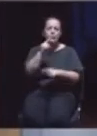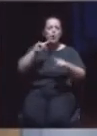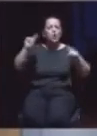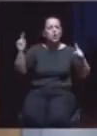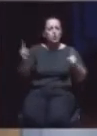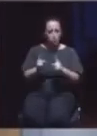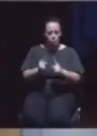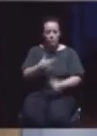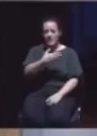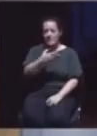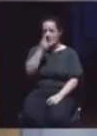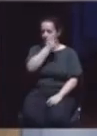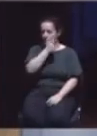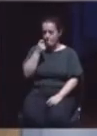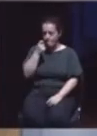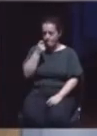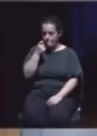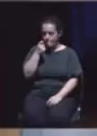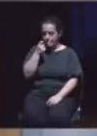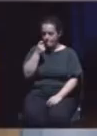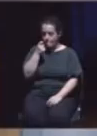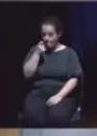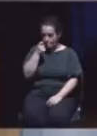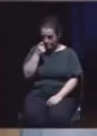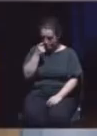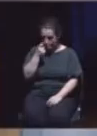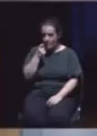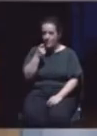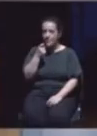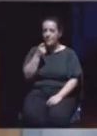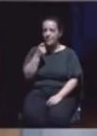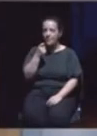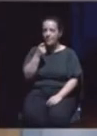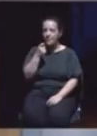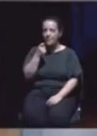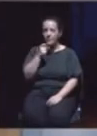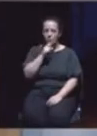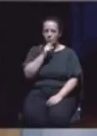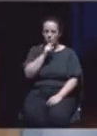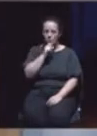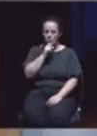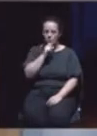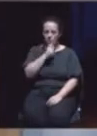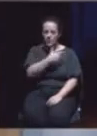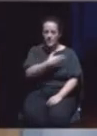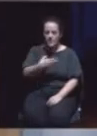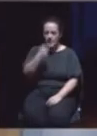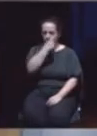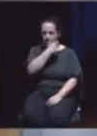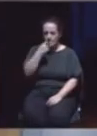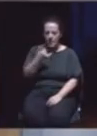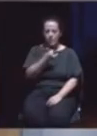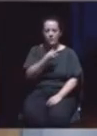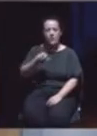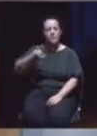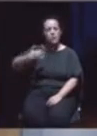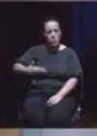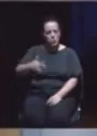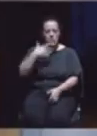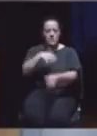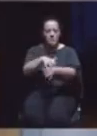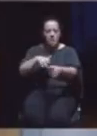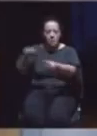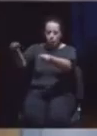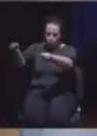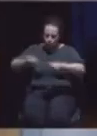Em 17 de maio de 2021, a Assembleia